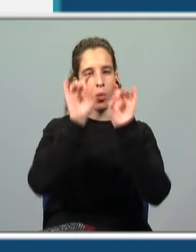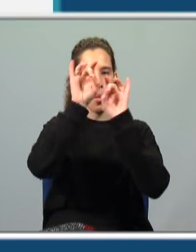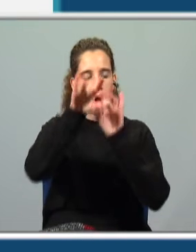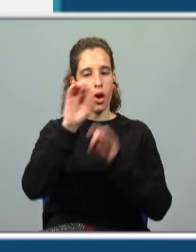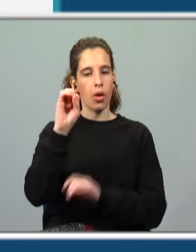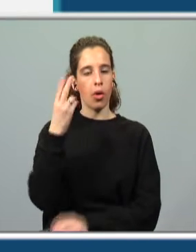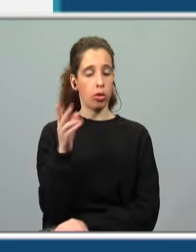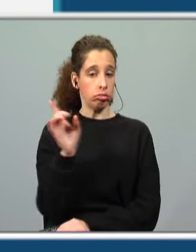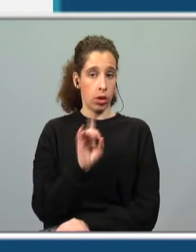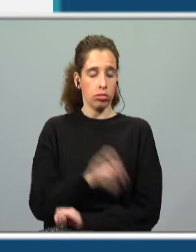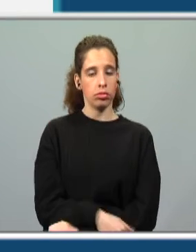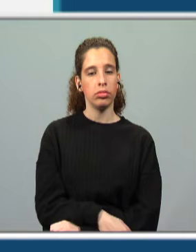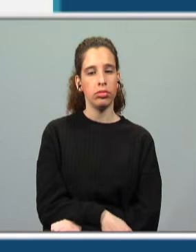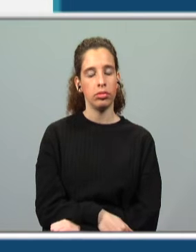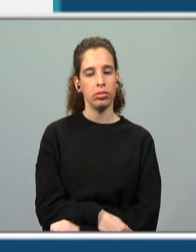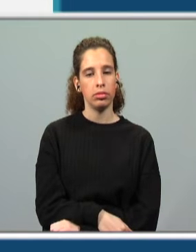ou não.